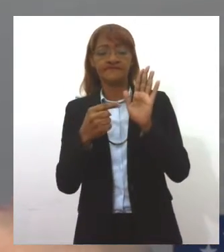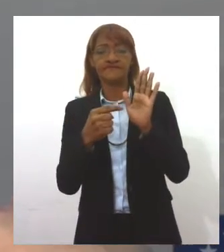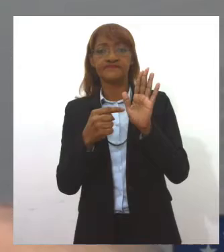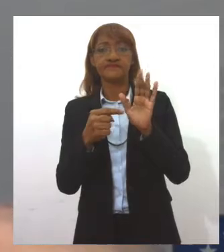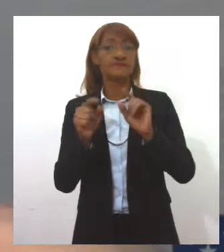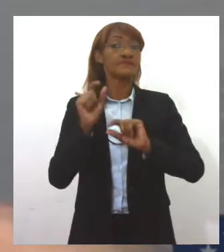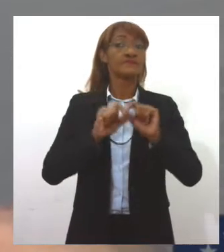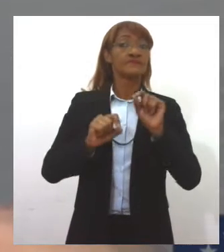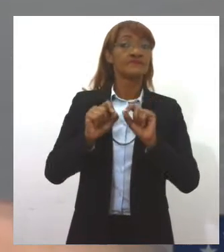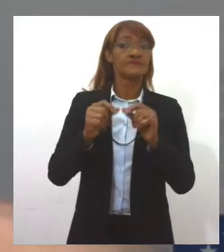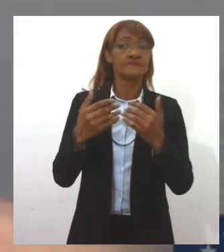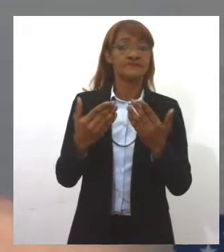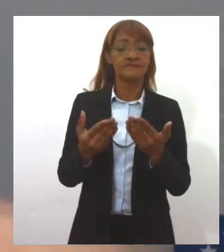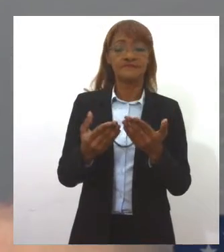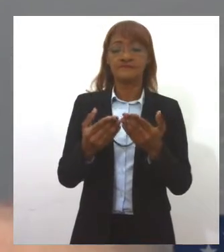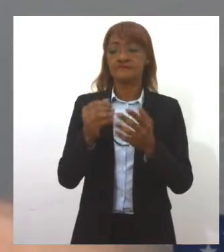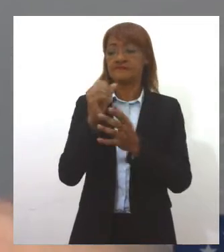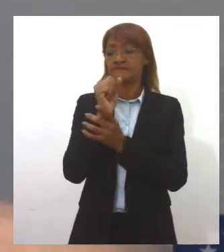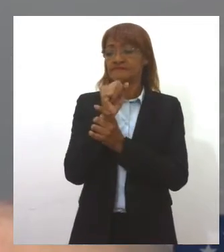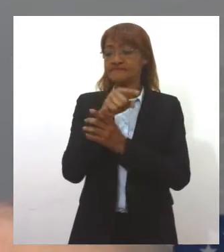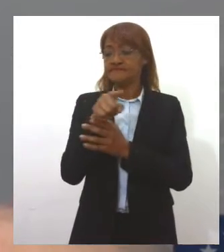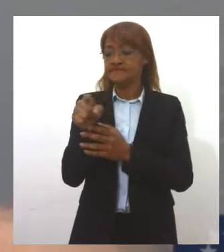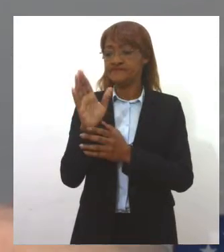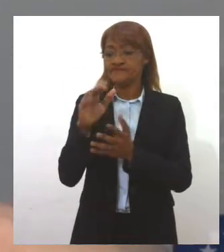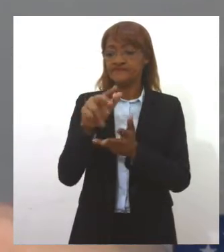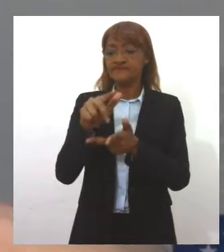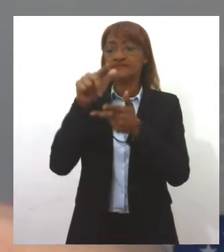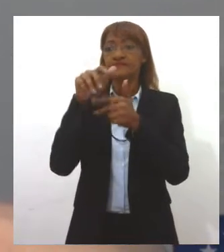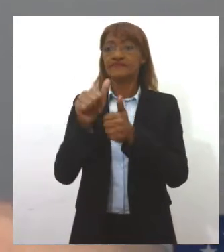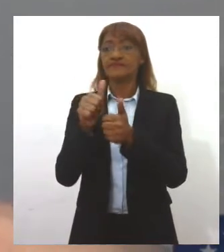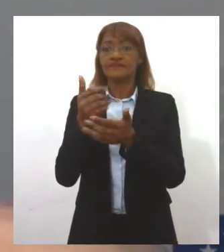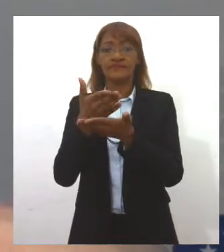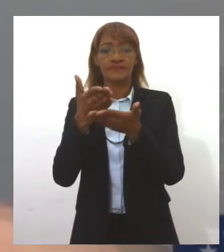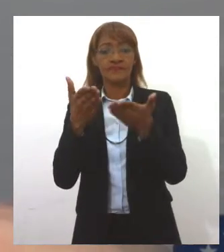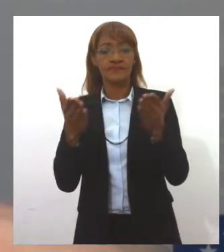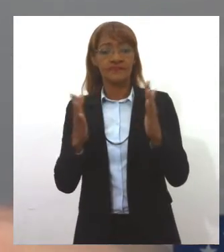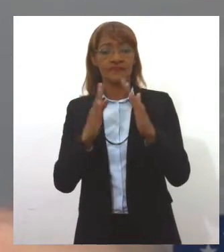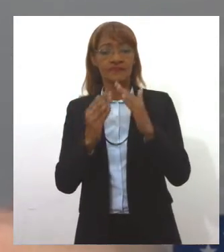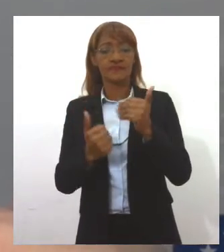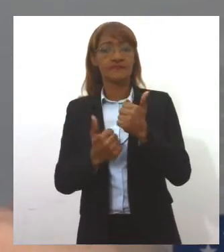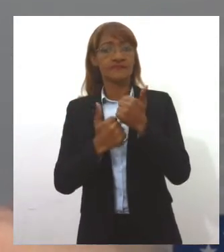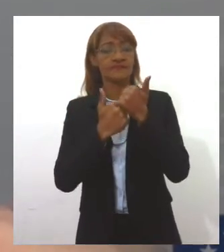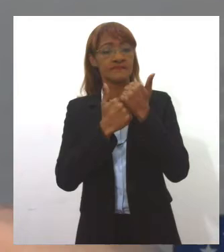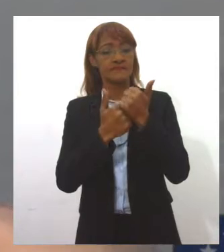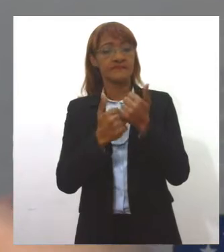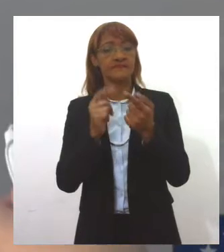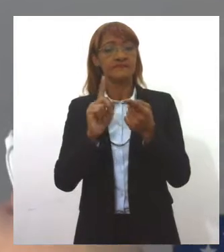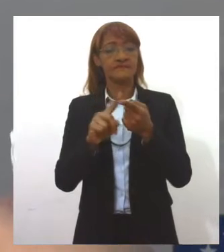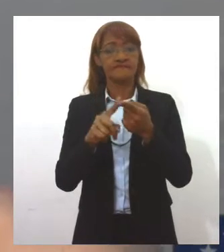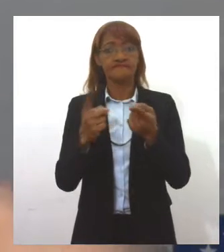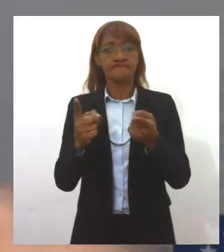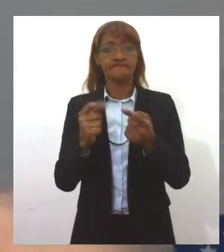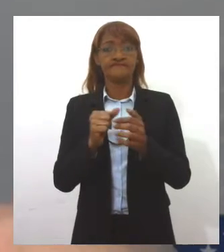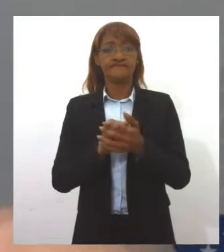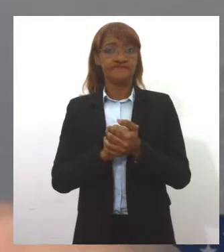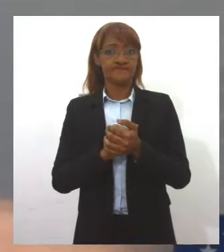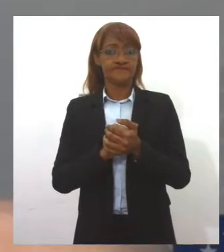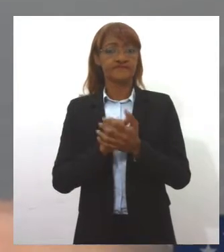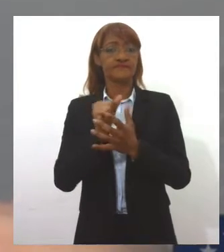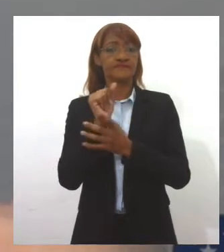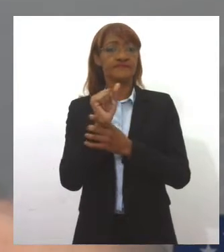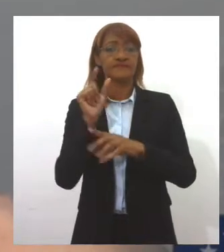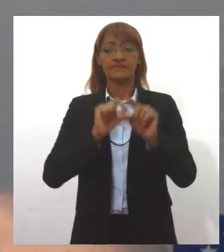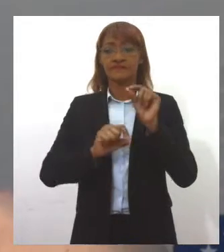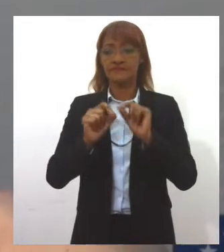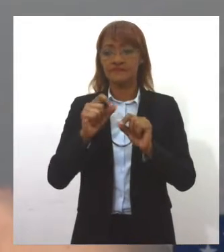como é que vai garantir a essa mulher realmente a sustentabilidade dela, das casas de apoio, a questão até mesmo de sua segurança, seu empreendimento, porque